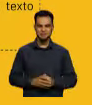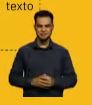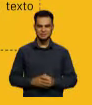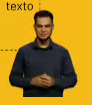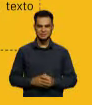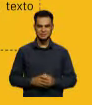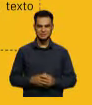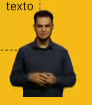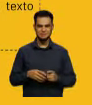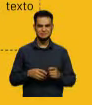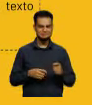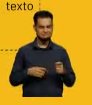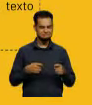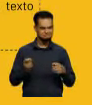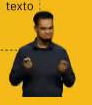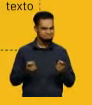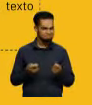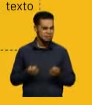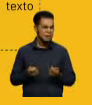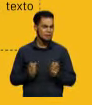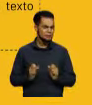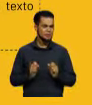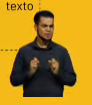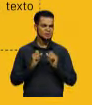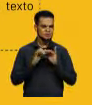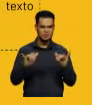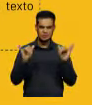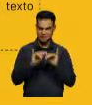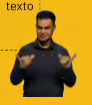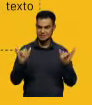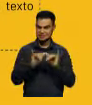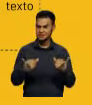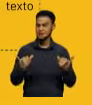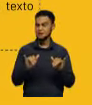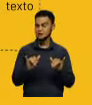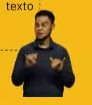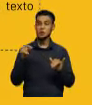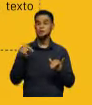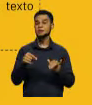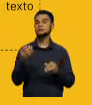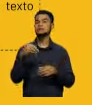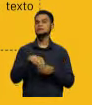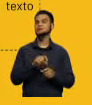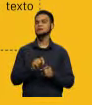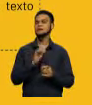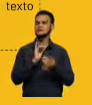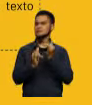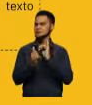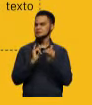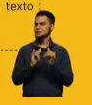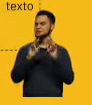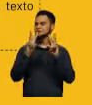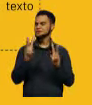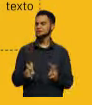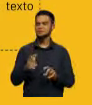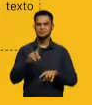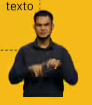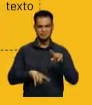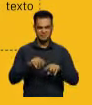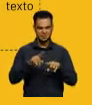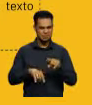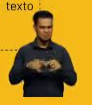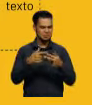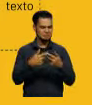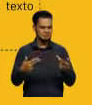publicitários e comerciais quando apresentam informações sobre produtos e serviços com o objetivo de